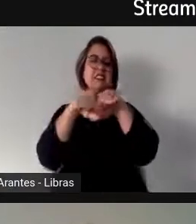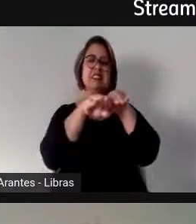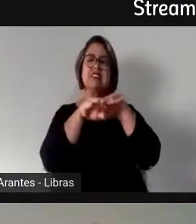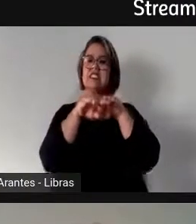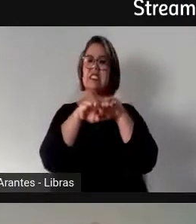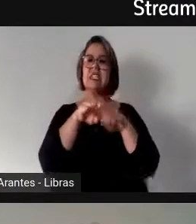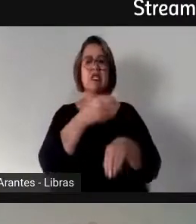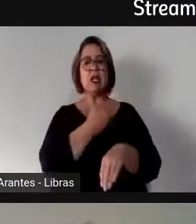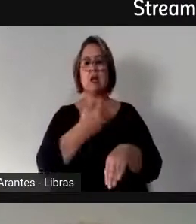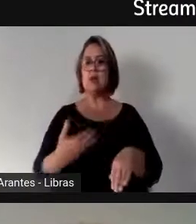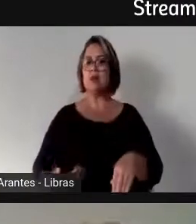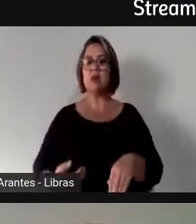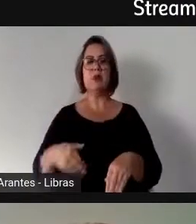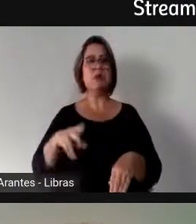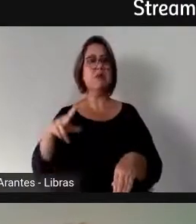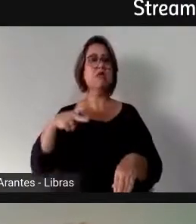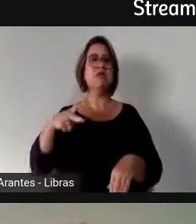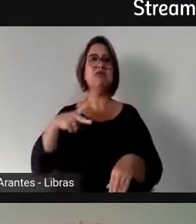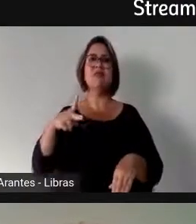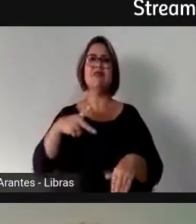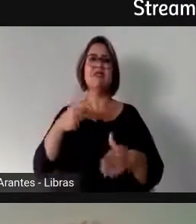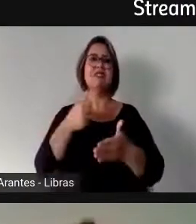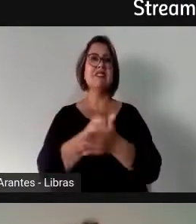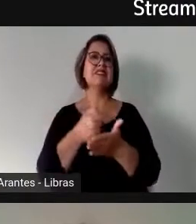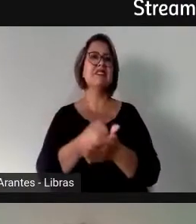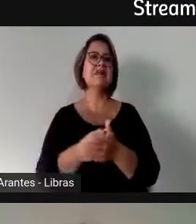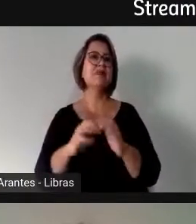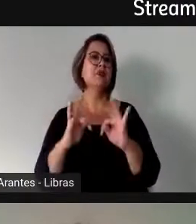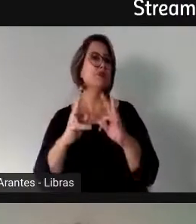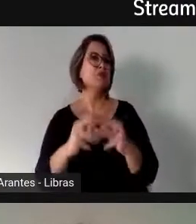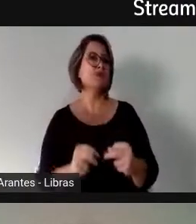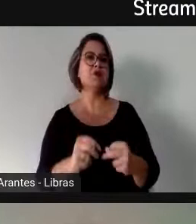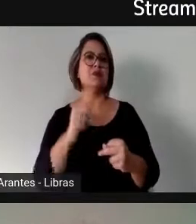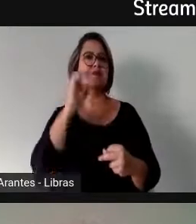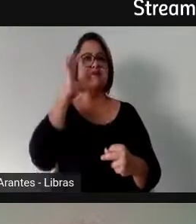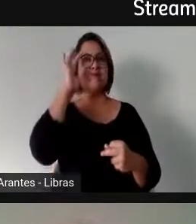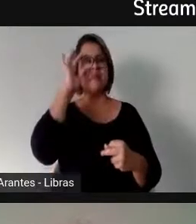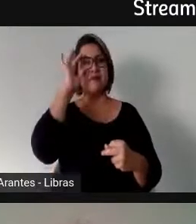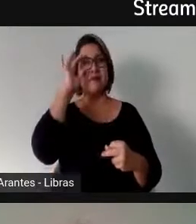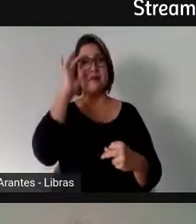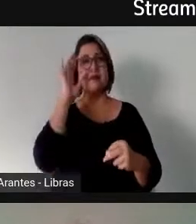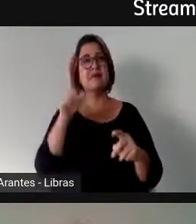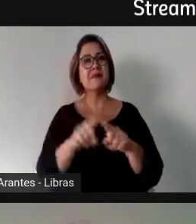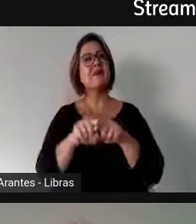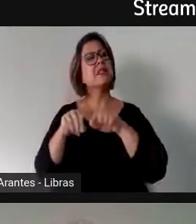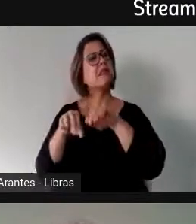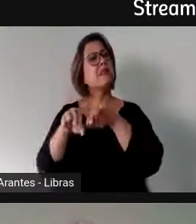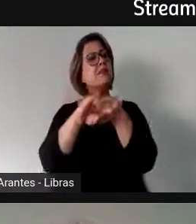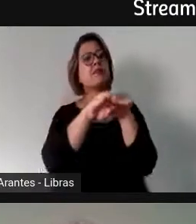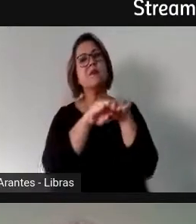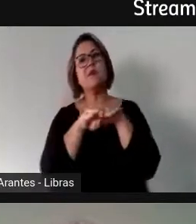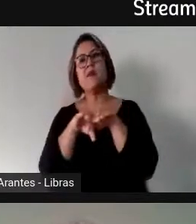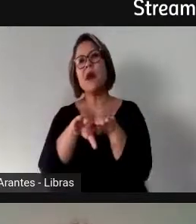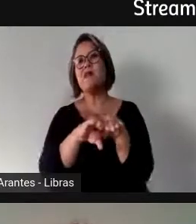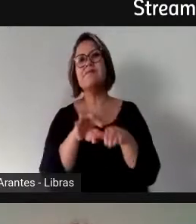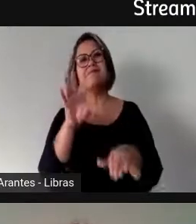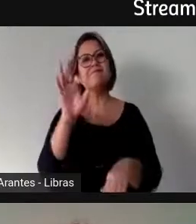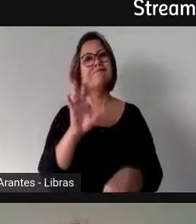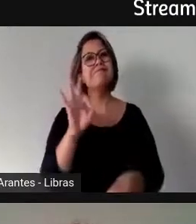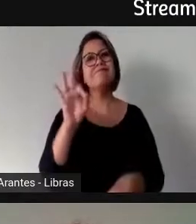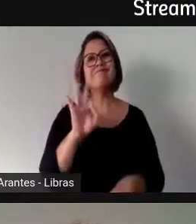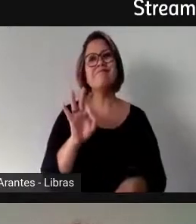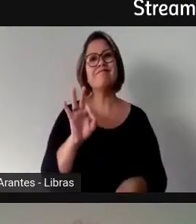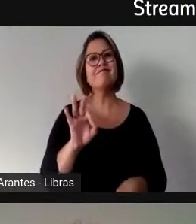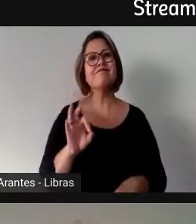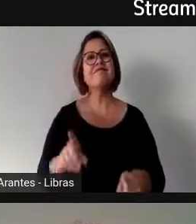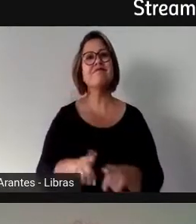a vida boa prometida para todos e todas, em proporções igualitárias. Qual é a viabilidade